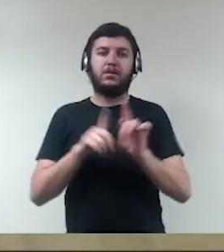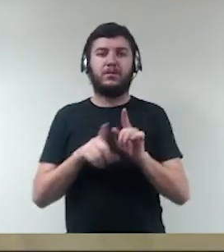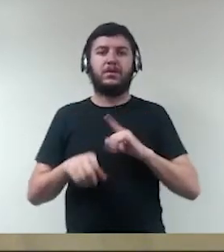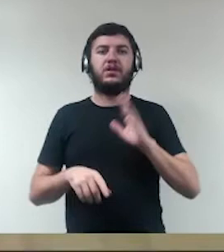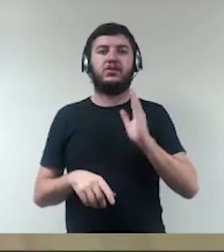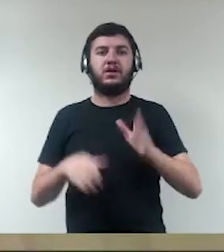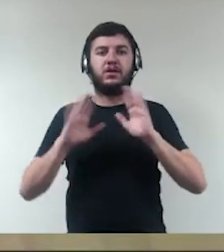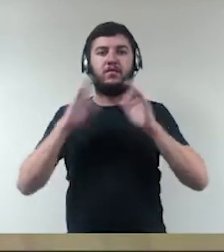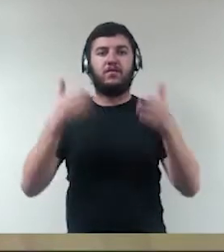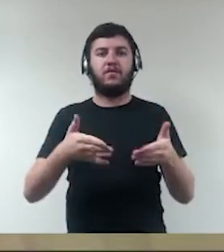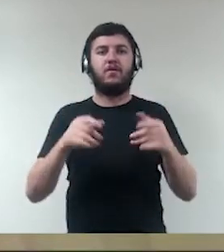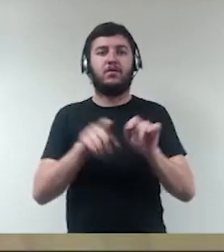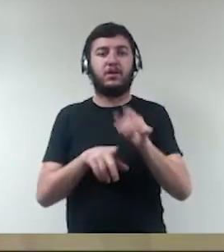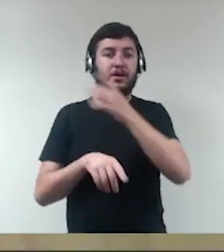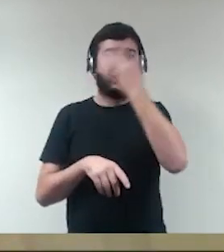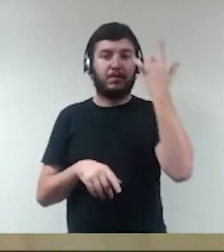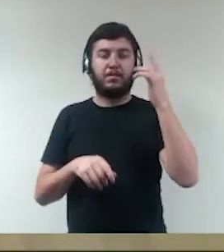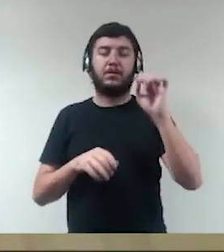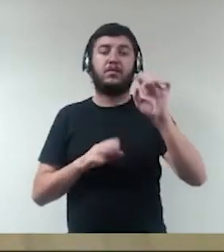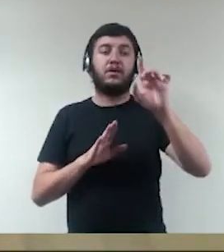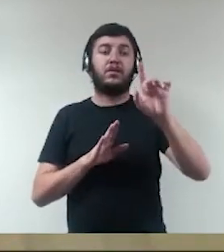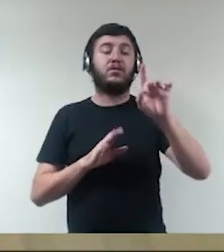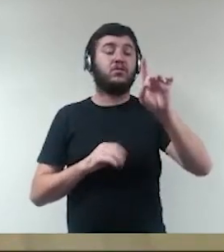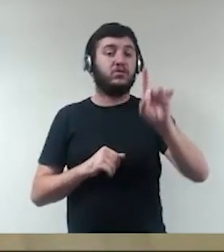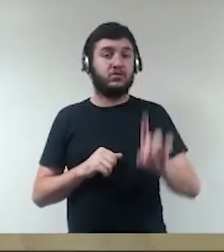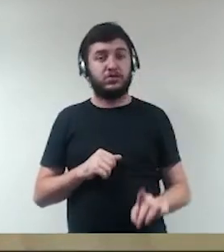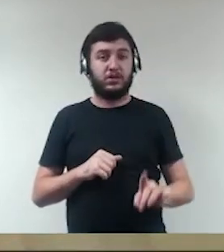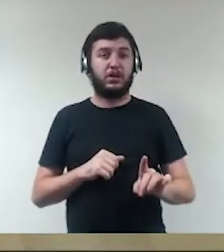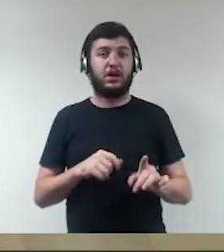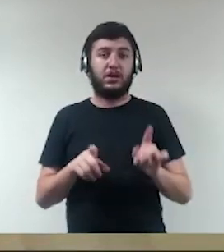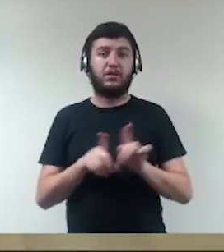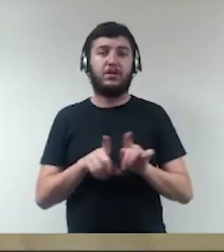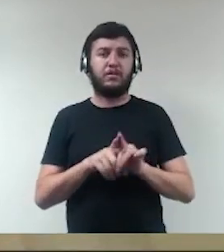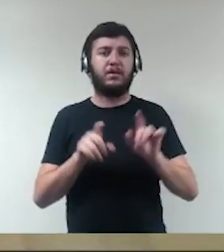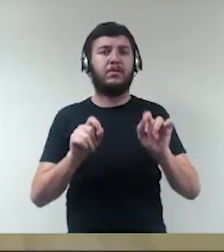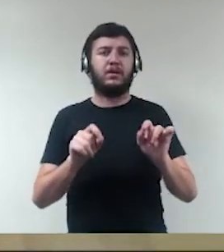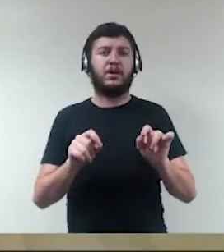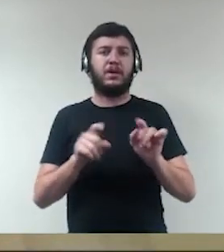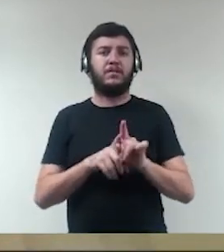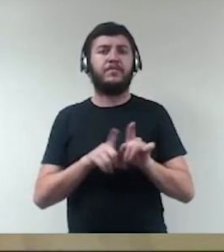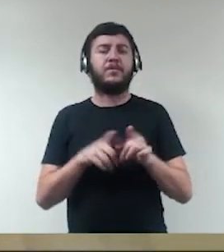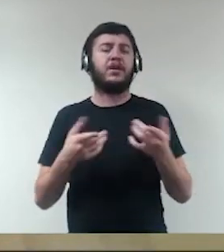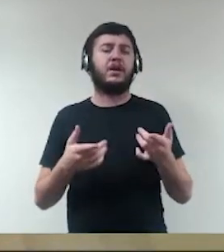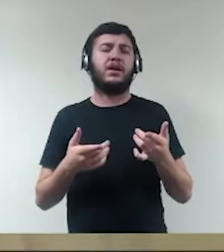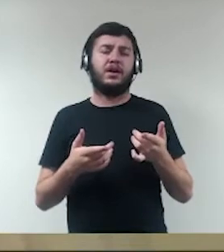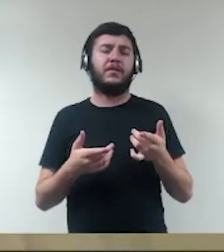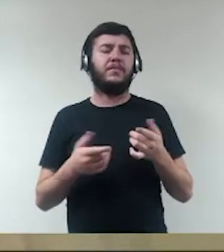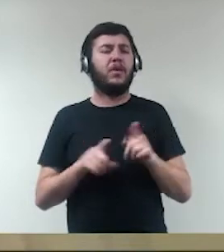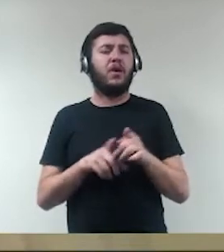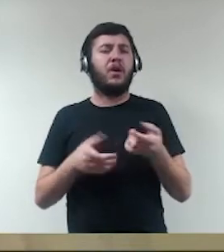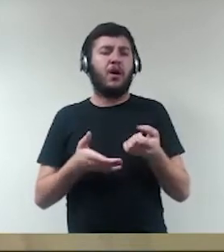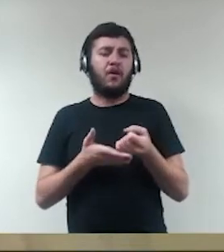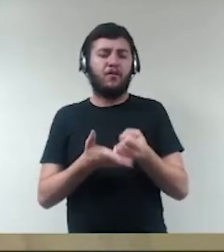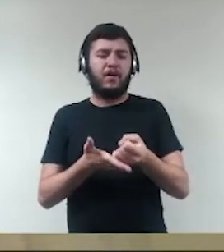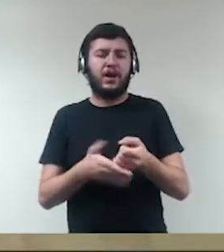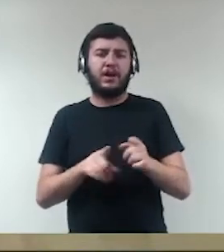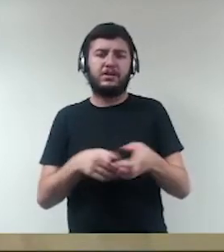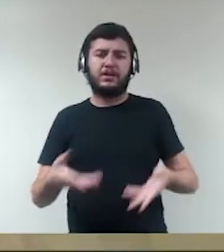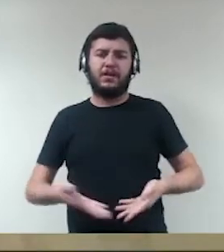jurídicas de direito público, as pessoas jurídicas de direito privado, apressadoras de serviço público, o que inclui também as serventias